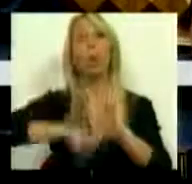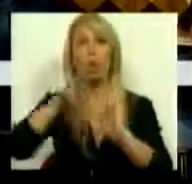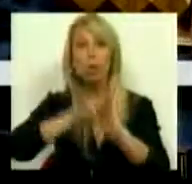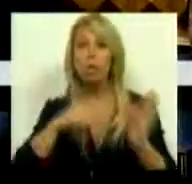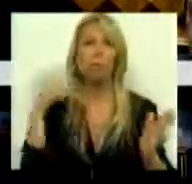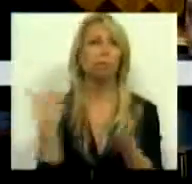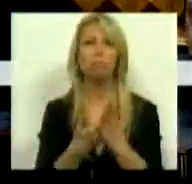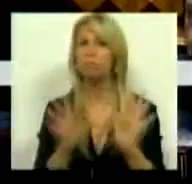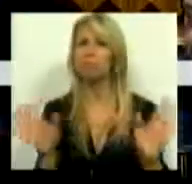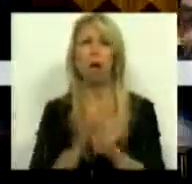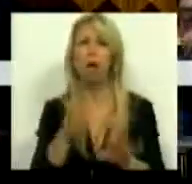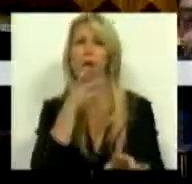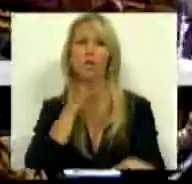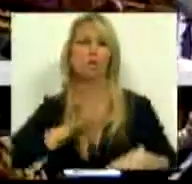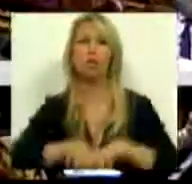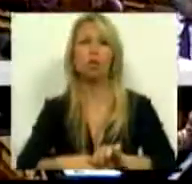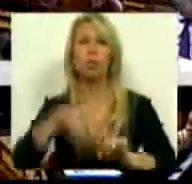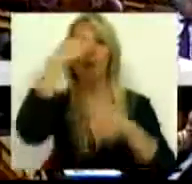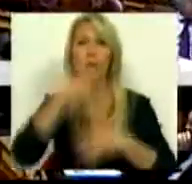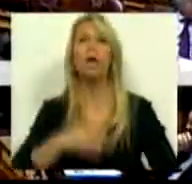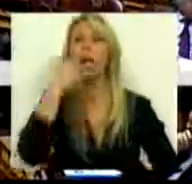afronta à dignidade dos portugueses. Obrigado. Obrigado. Obrigado.